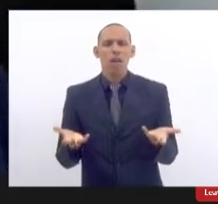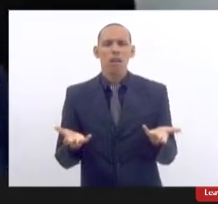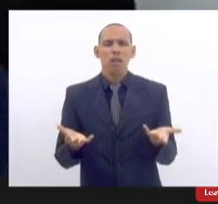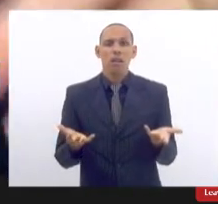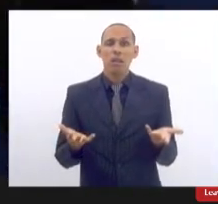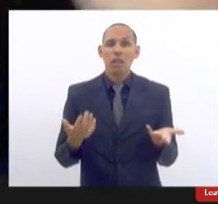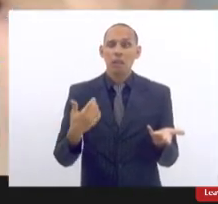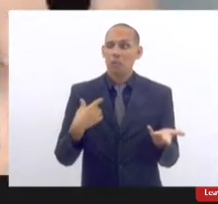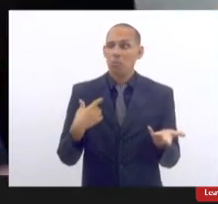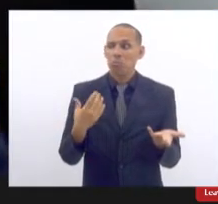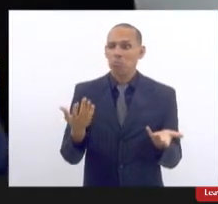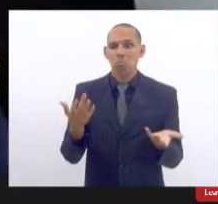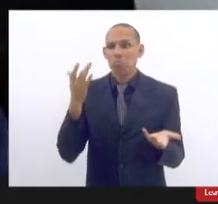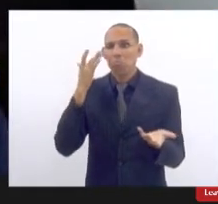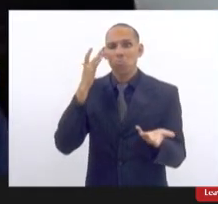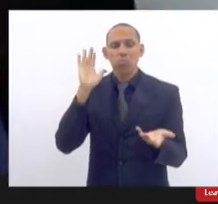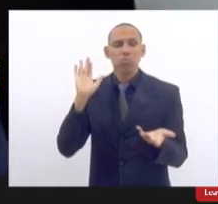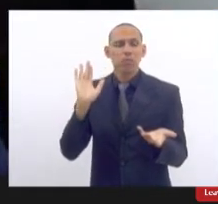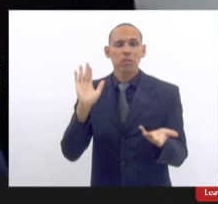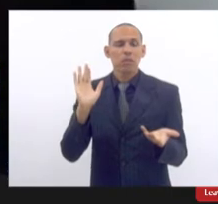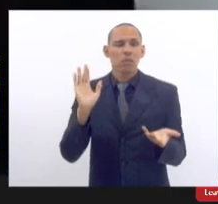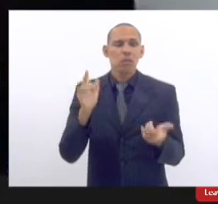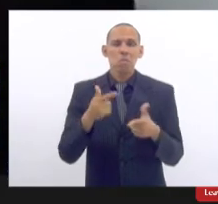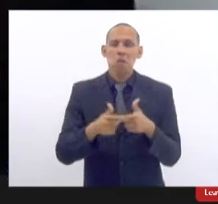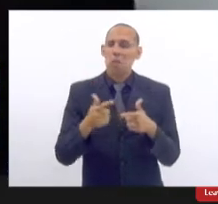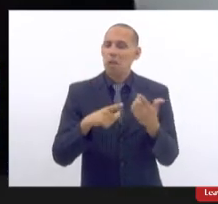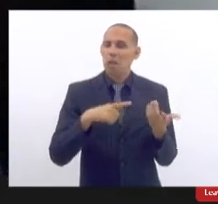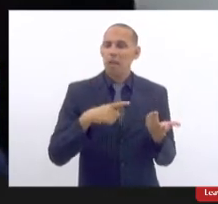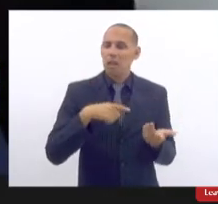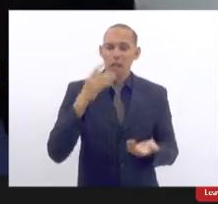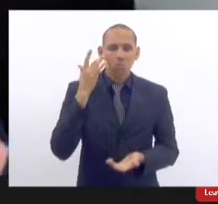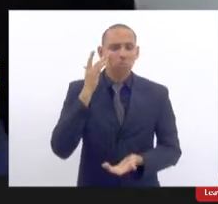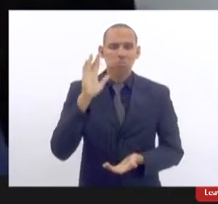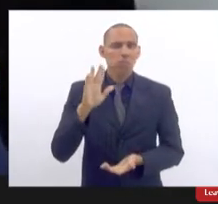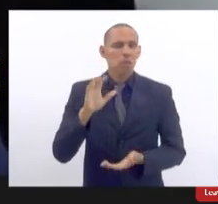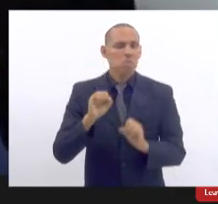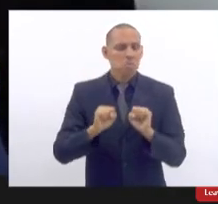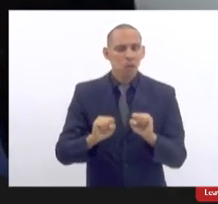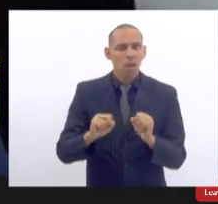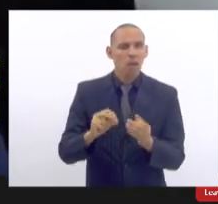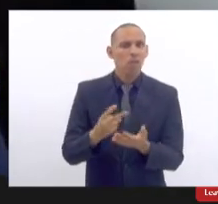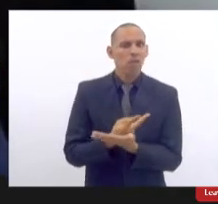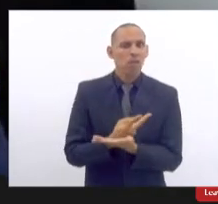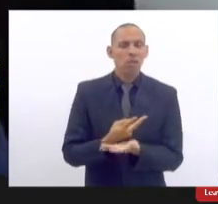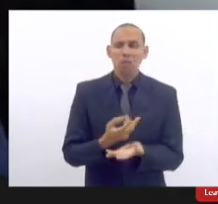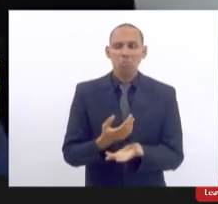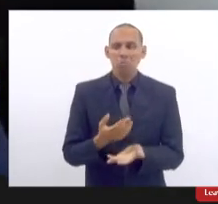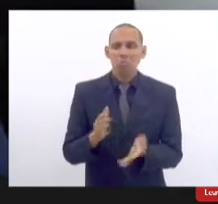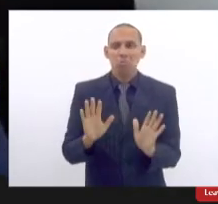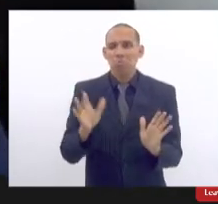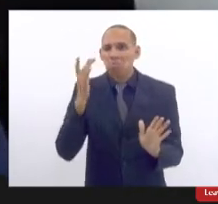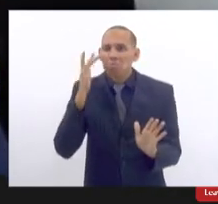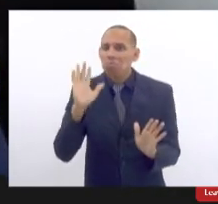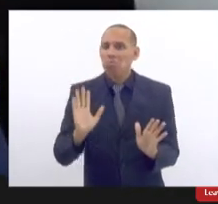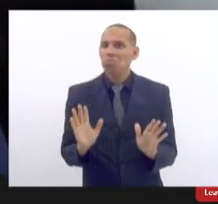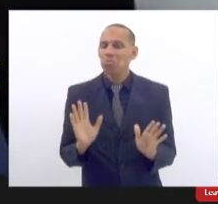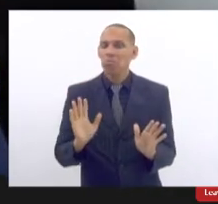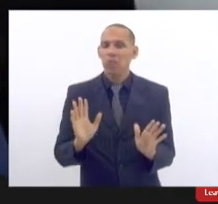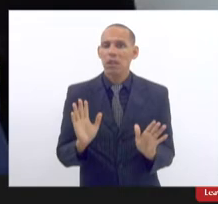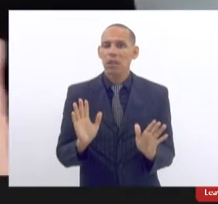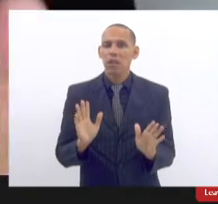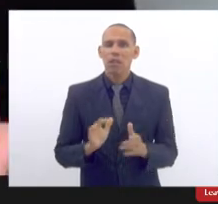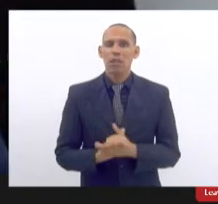não tinha ideia que existiam esse tipo de complicações que poderiam acontecer e